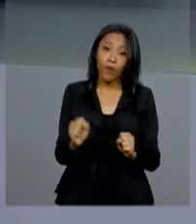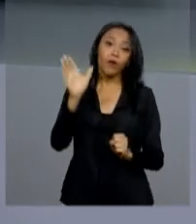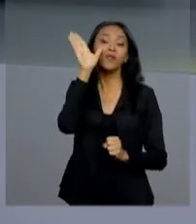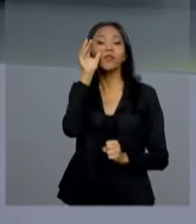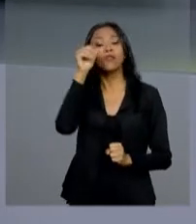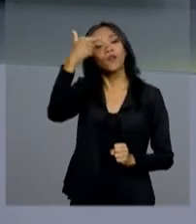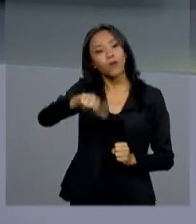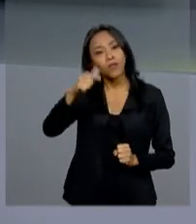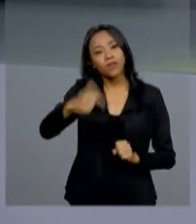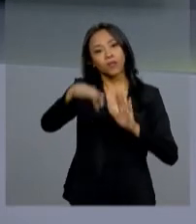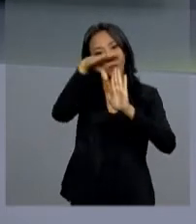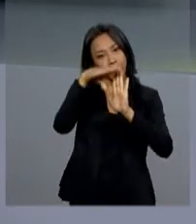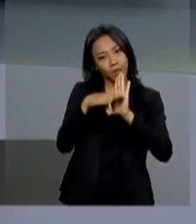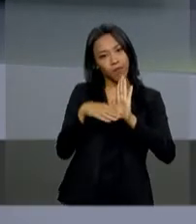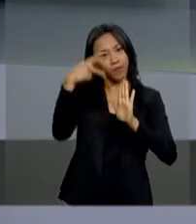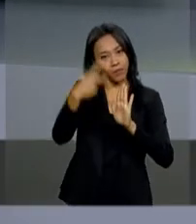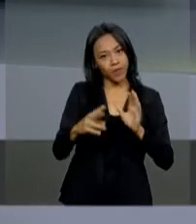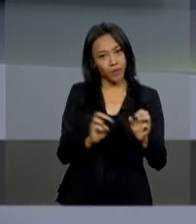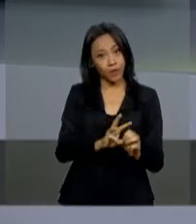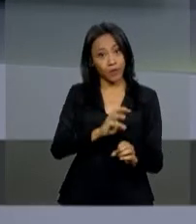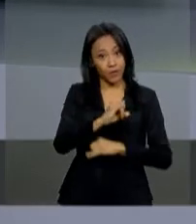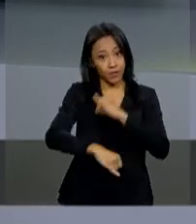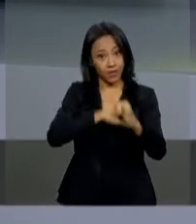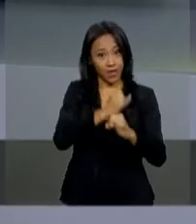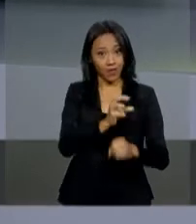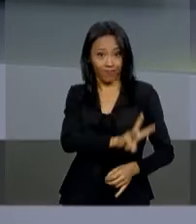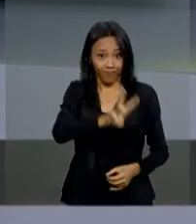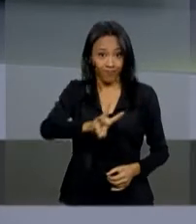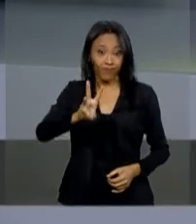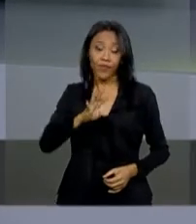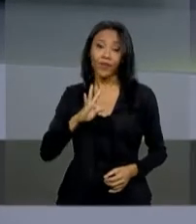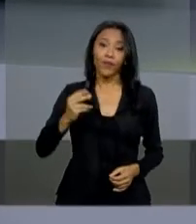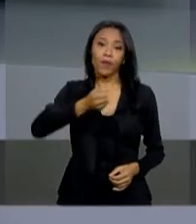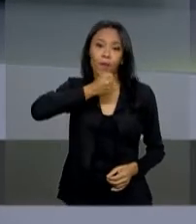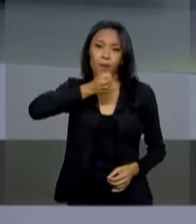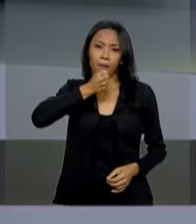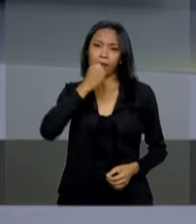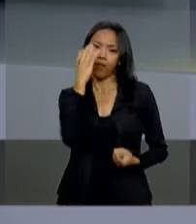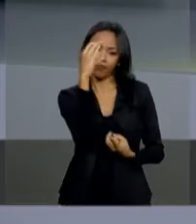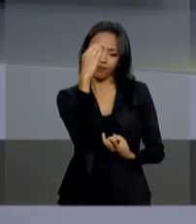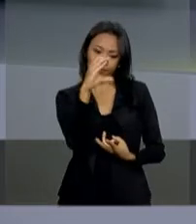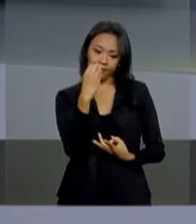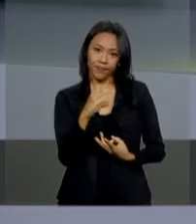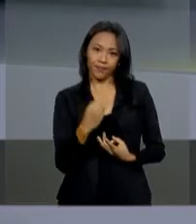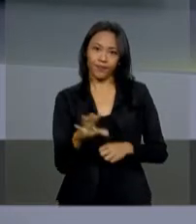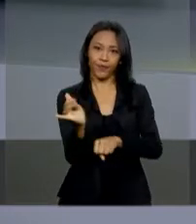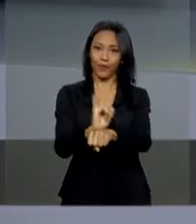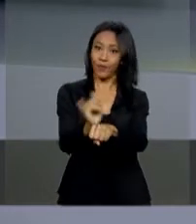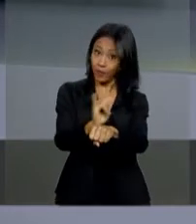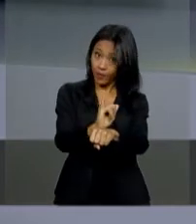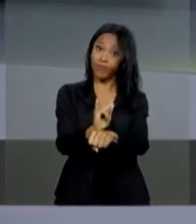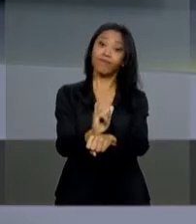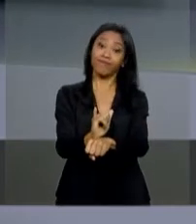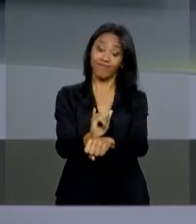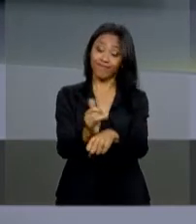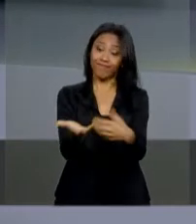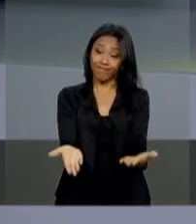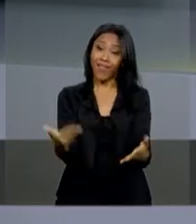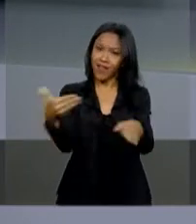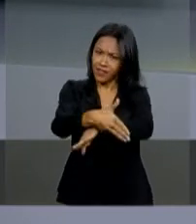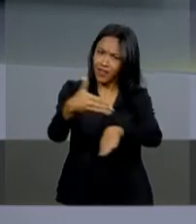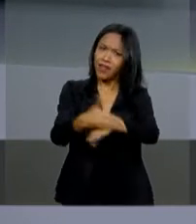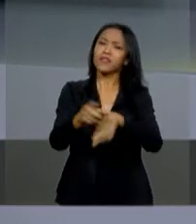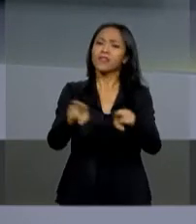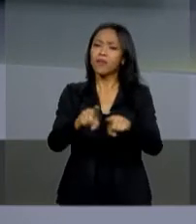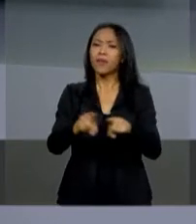programação ao vivo pelo site da NBR e todas as reportagens estão disponíveis em nosso canal no YouTube. Acesse